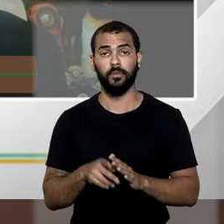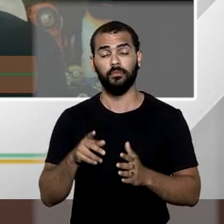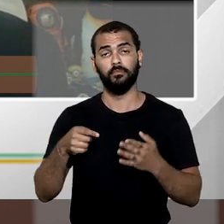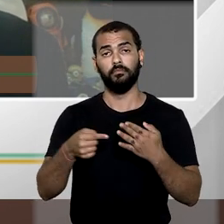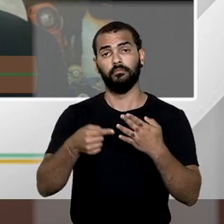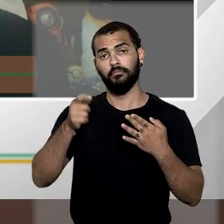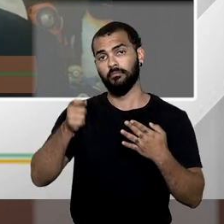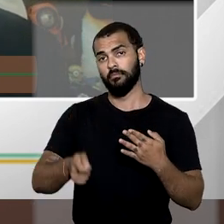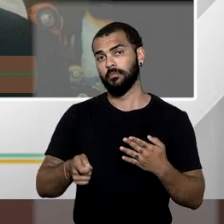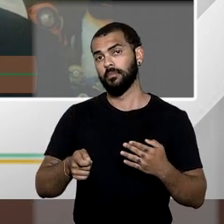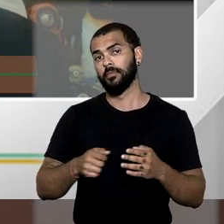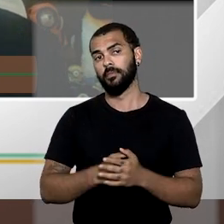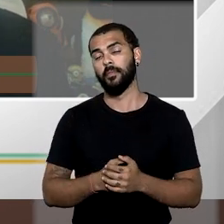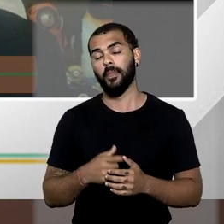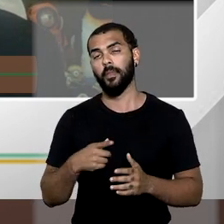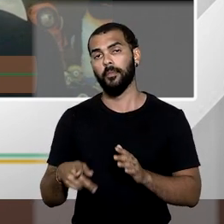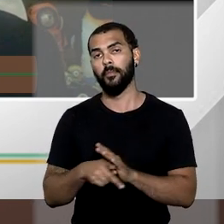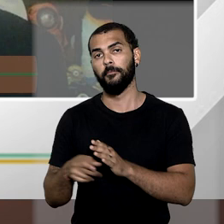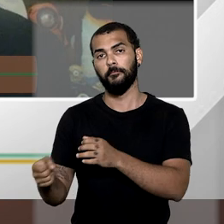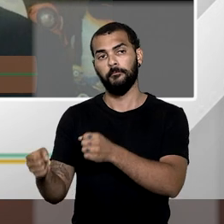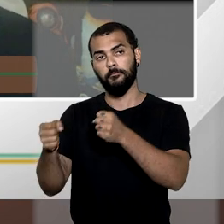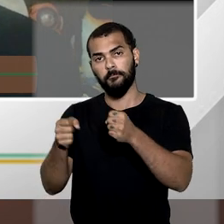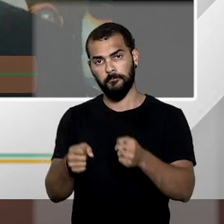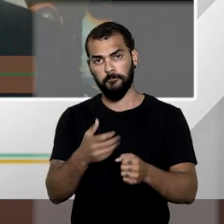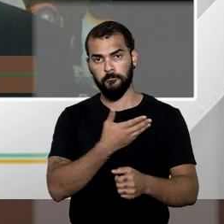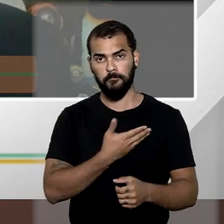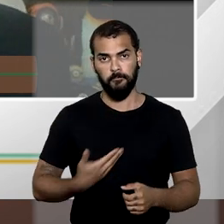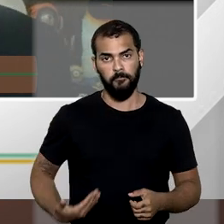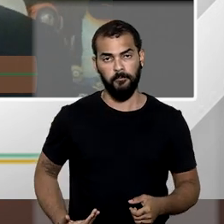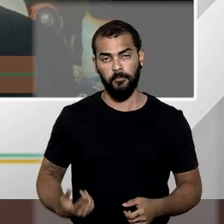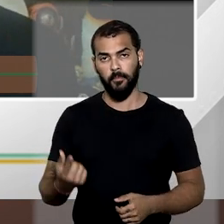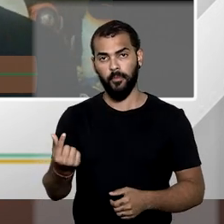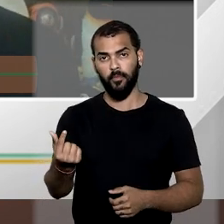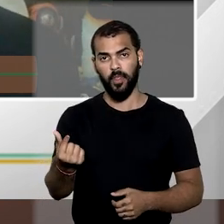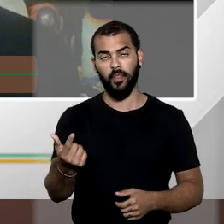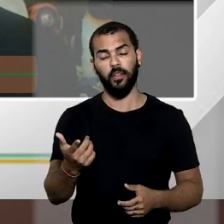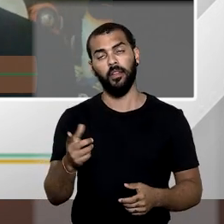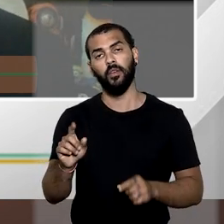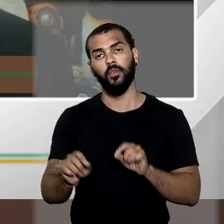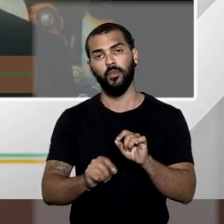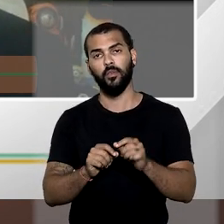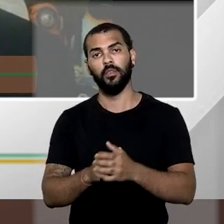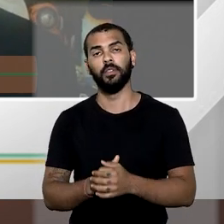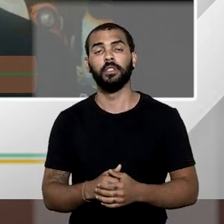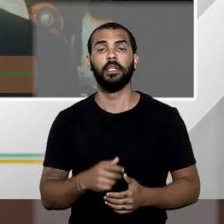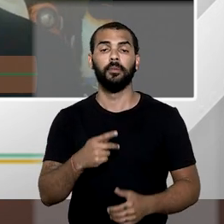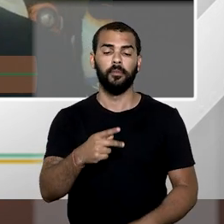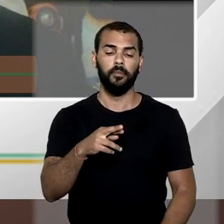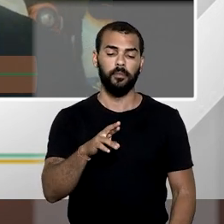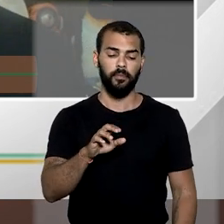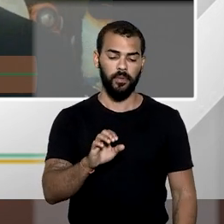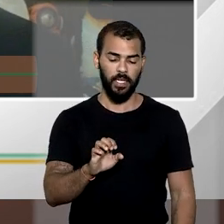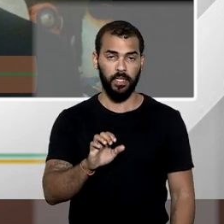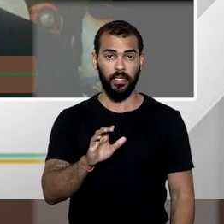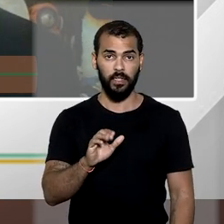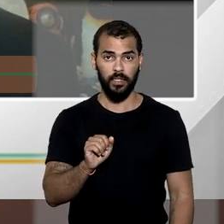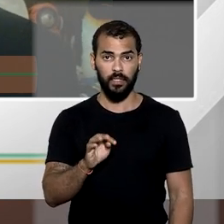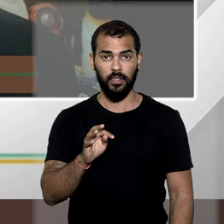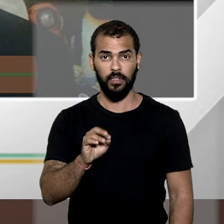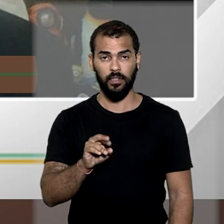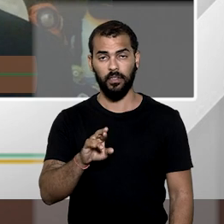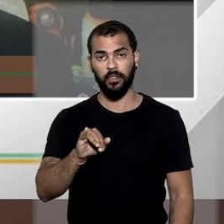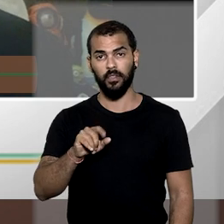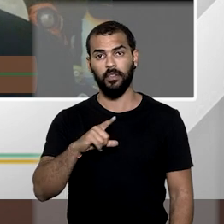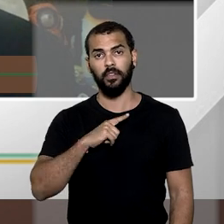condenatória do poder público aquele valor se transforma no que se denomina precatório e entra numa